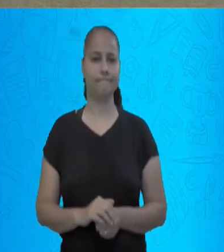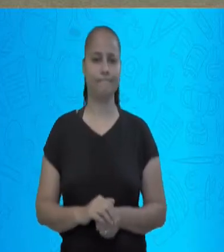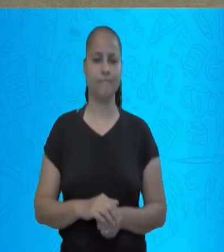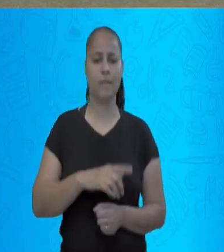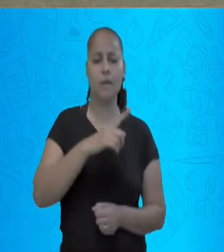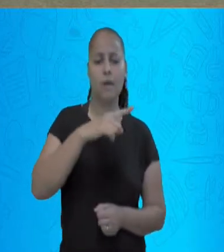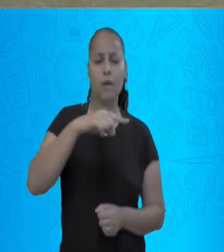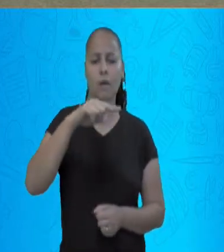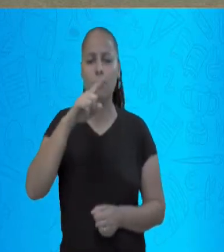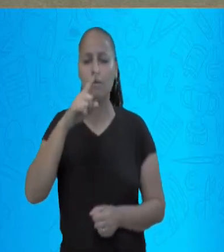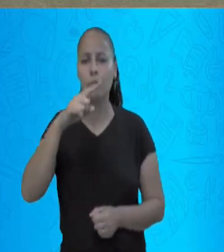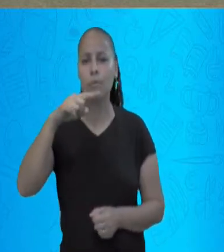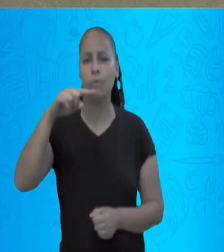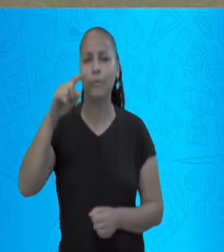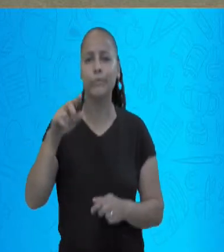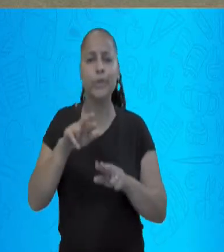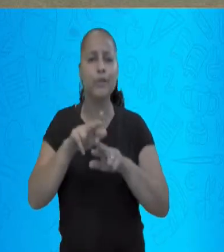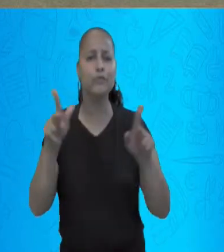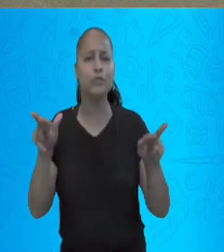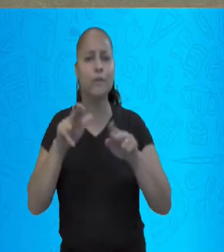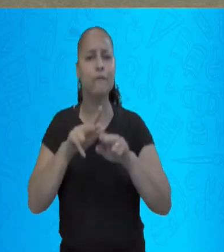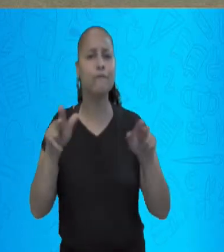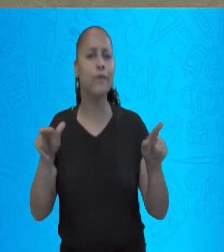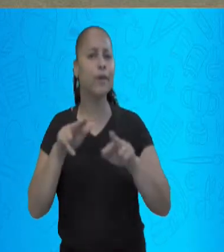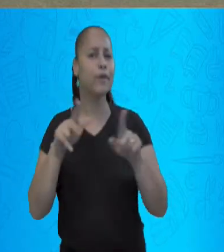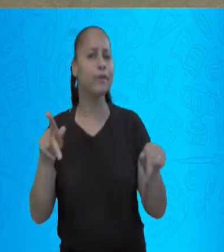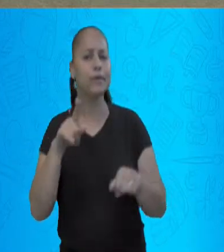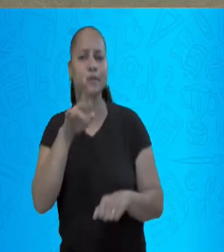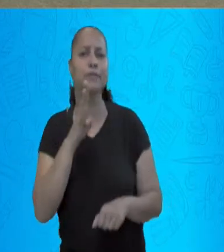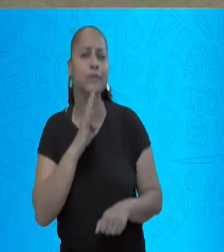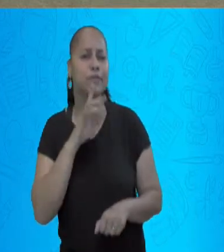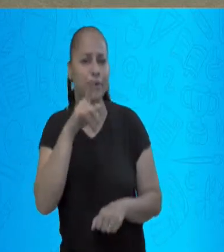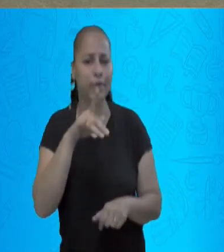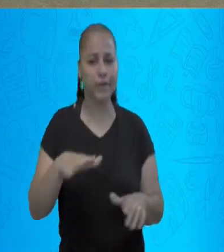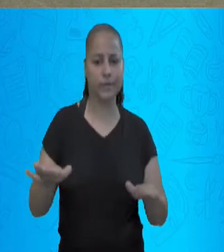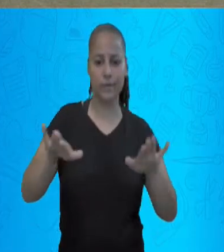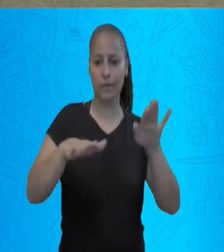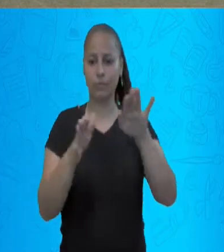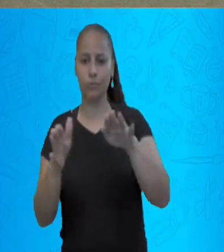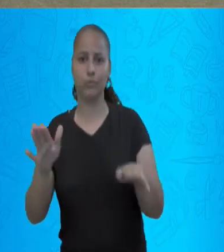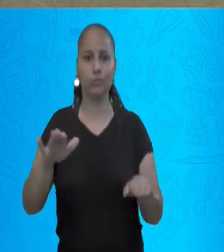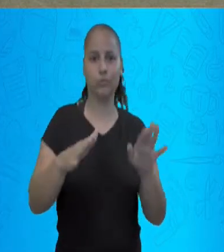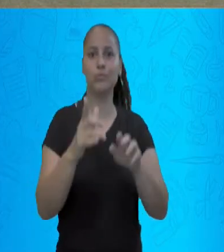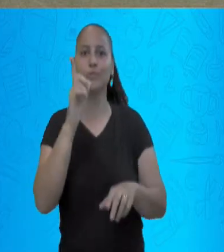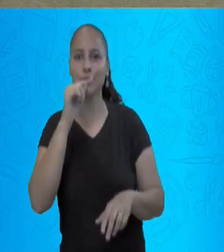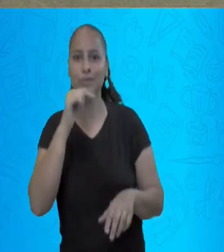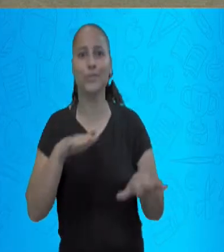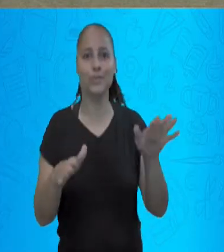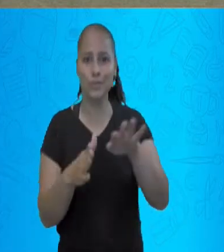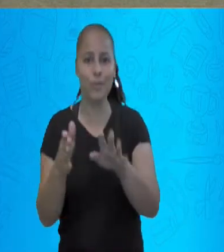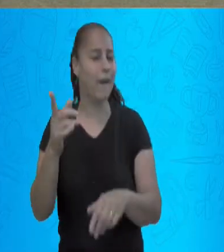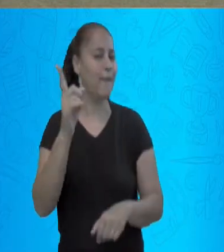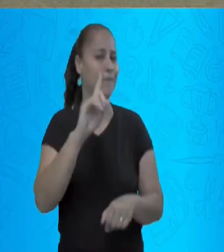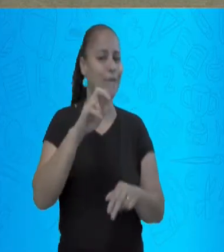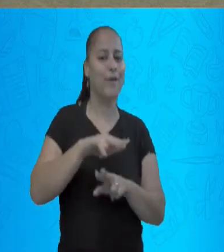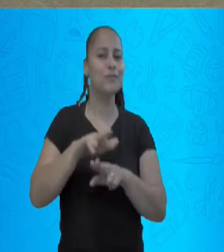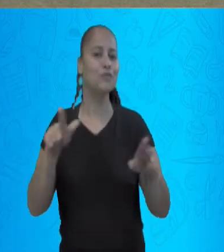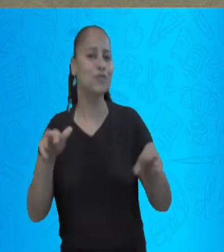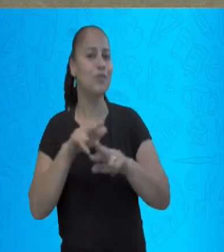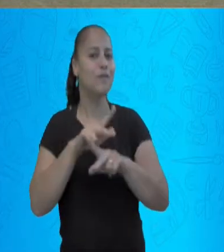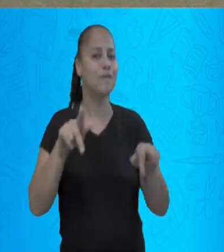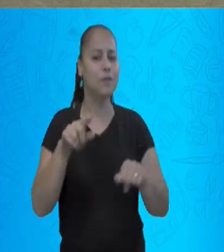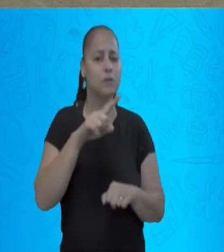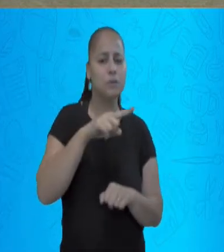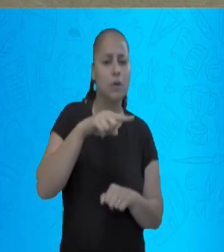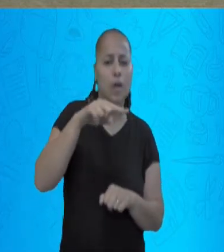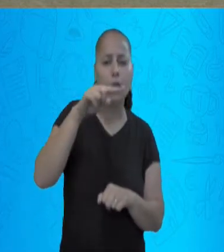Porque não é esse tipo de onda que nós conhecemos. São ondas sonoras. Elas chegam